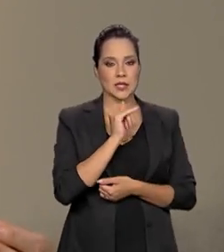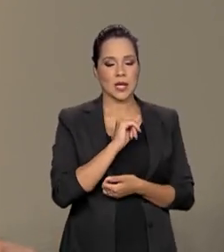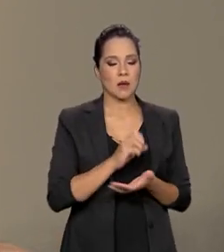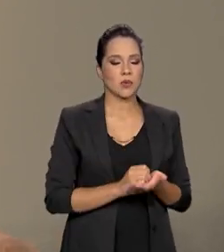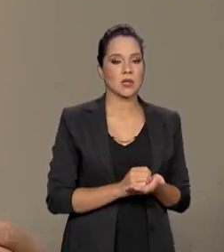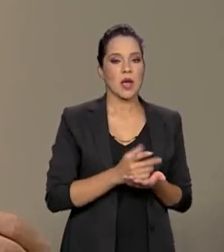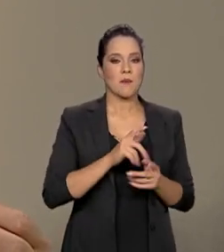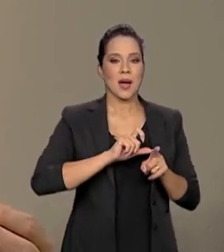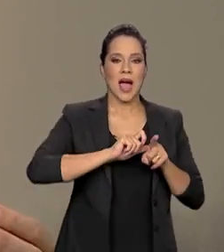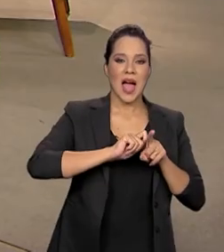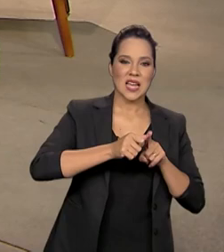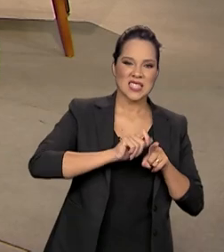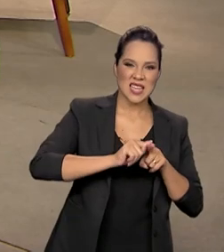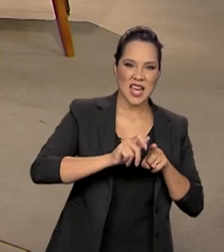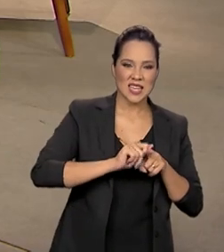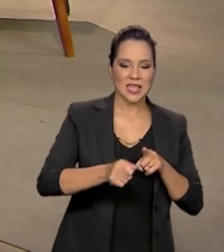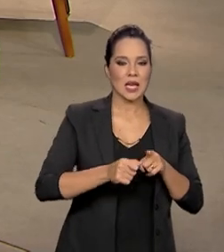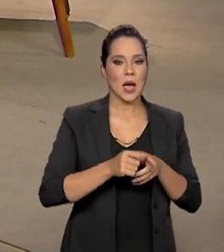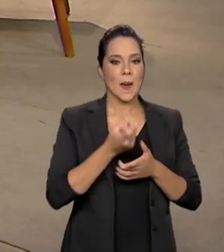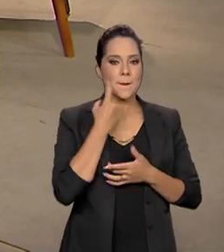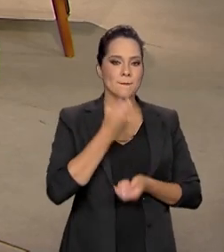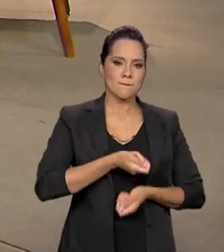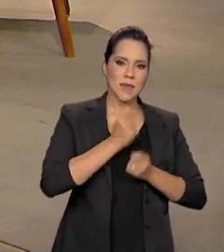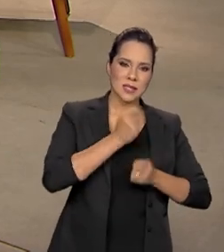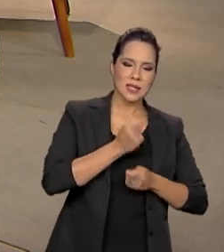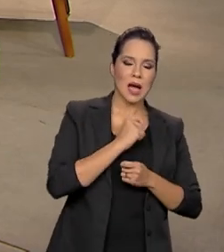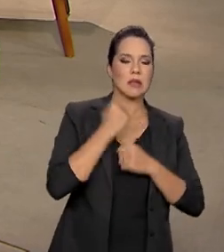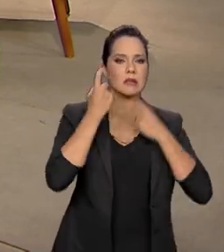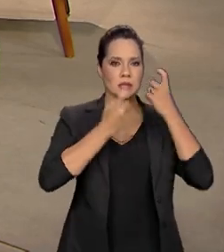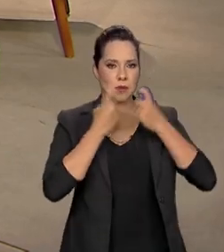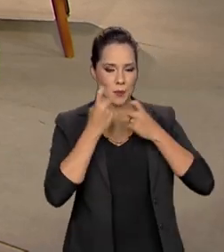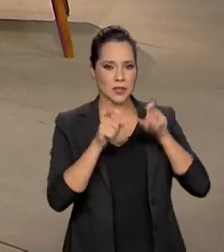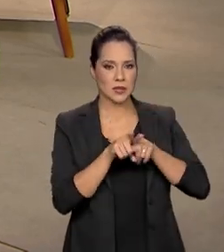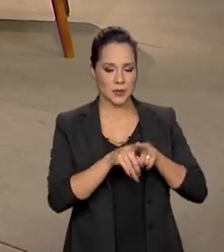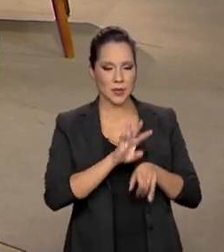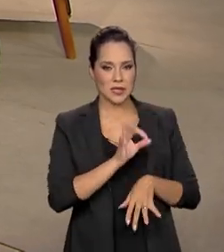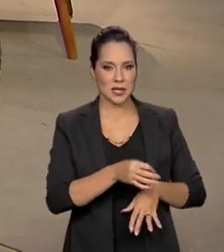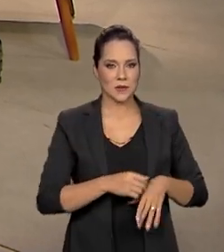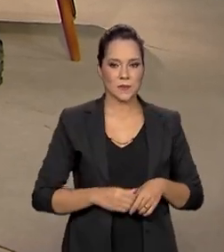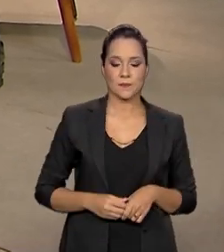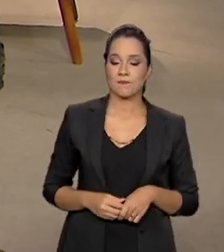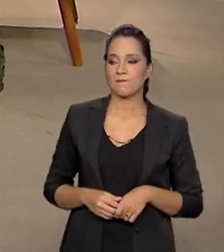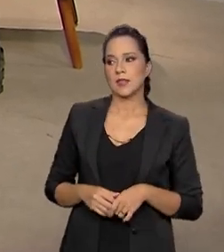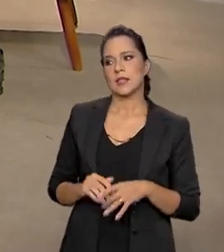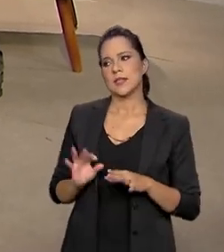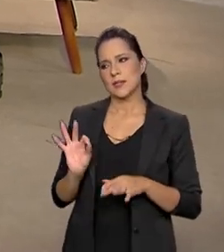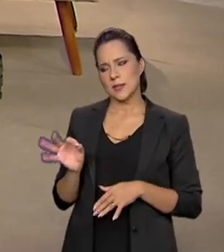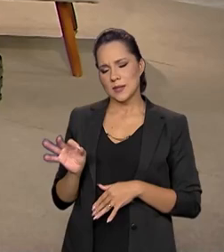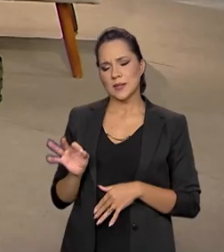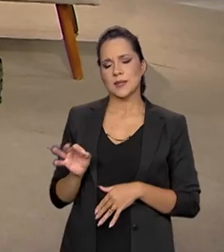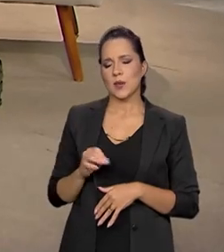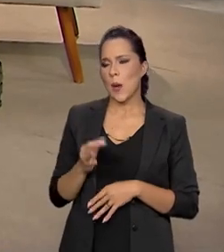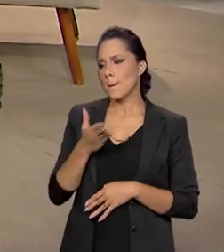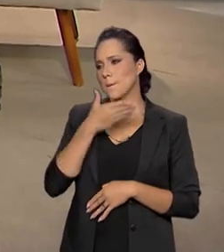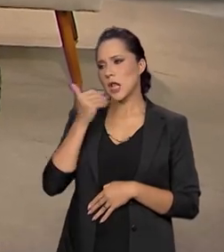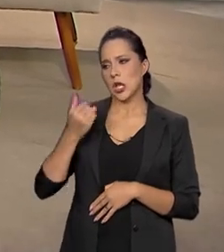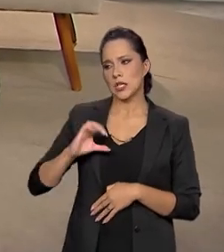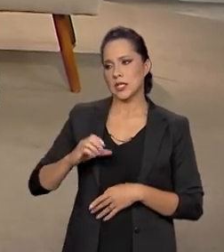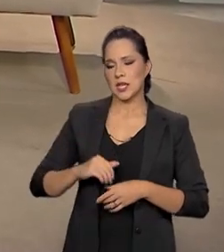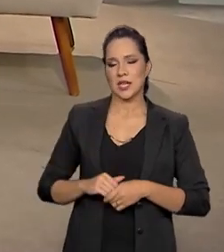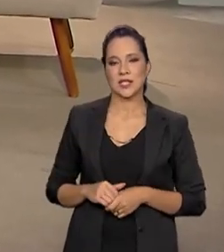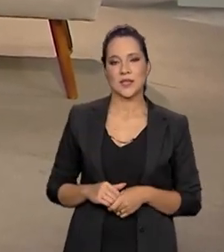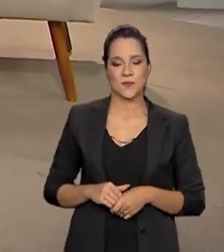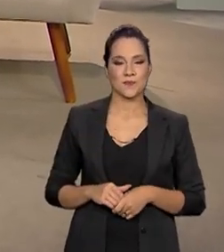produzirem açaí, pescados e tal, tem essa preocupação também, não é isso, secretário? Com a melhor ciência. Então, nós